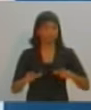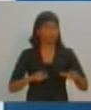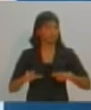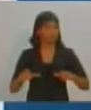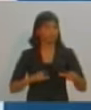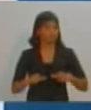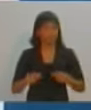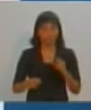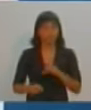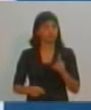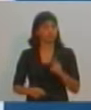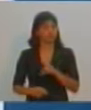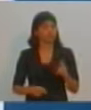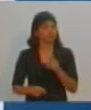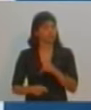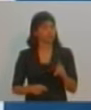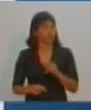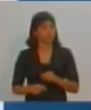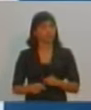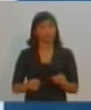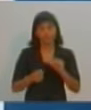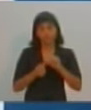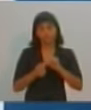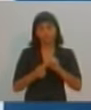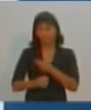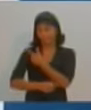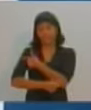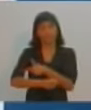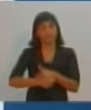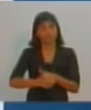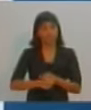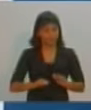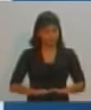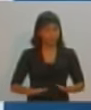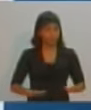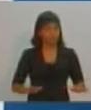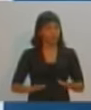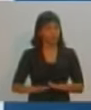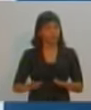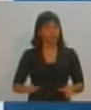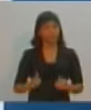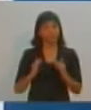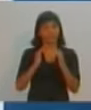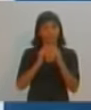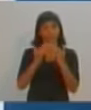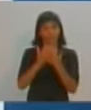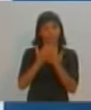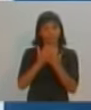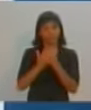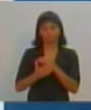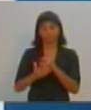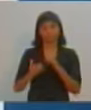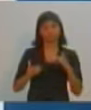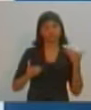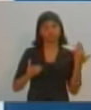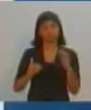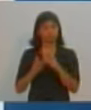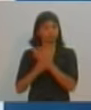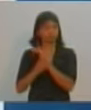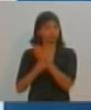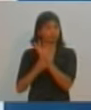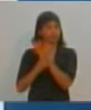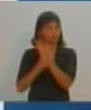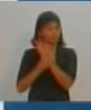dos educadores, de todos que fazem a educação infantil e a escola pública do município. Isso é